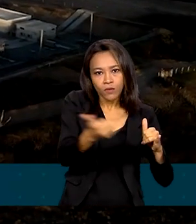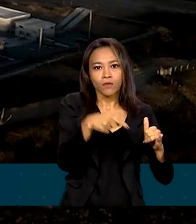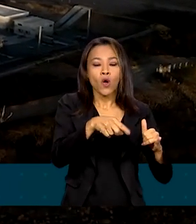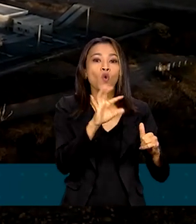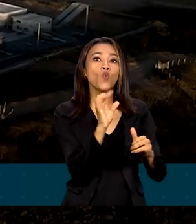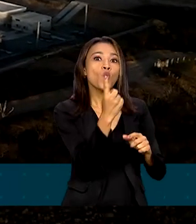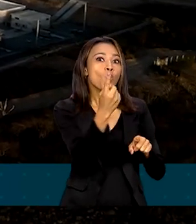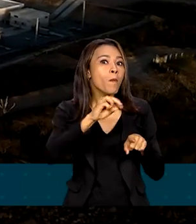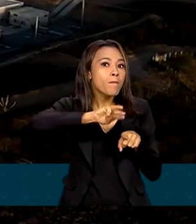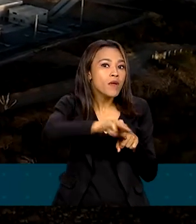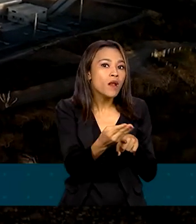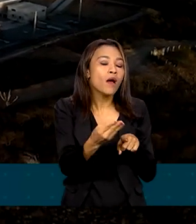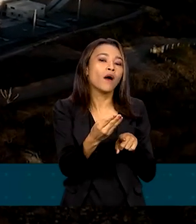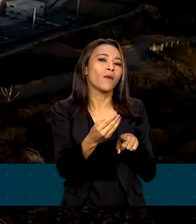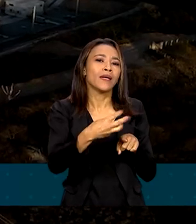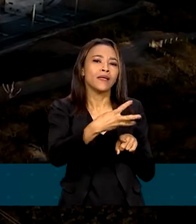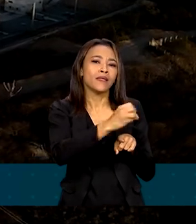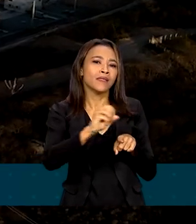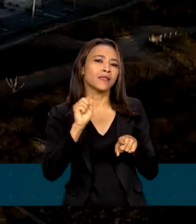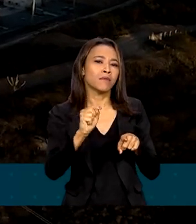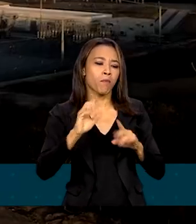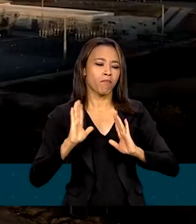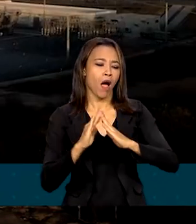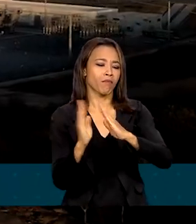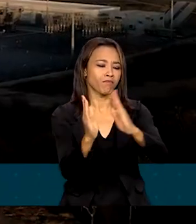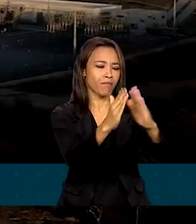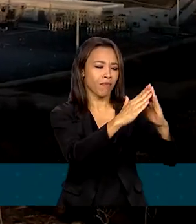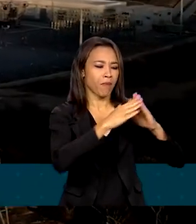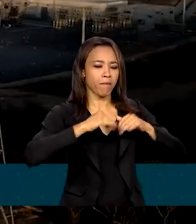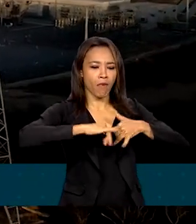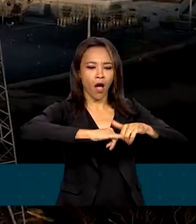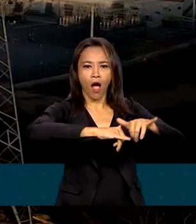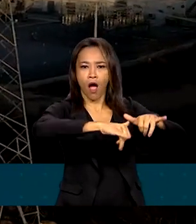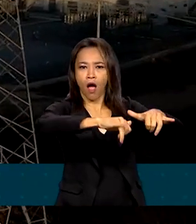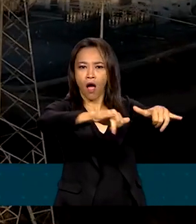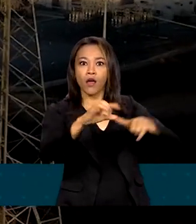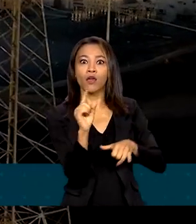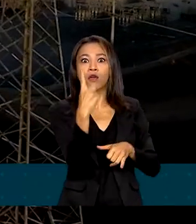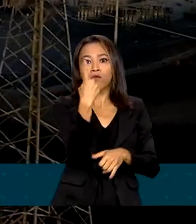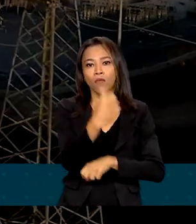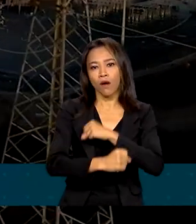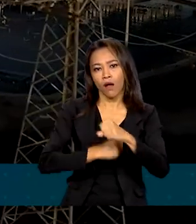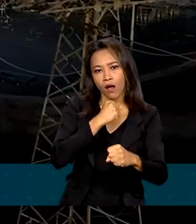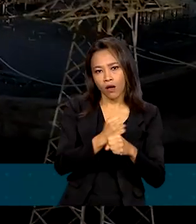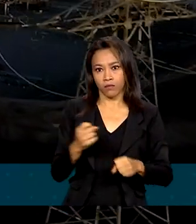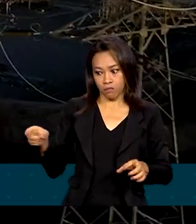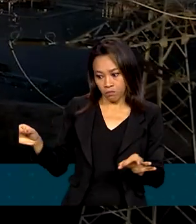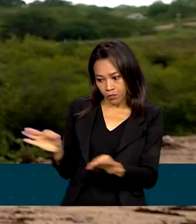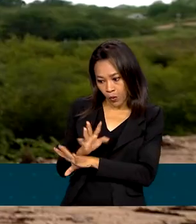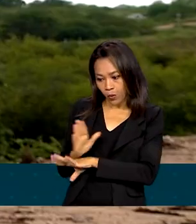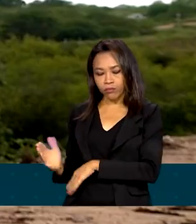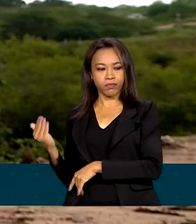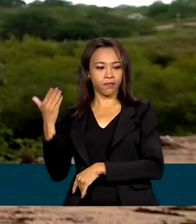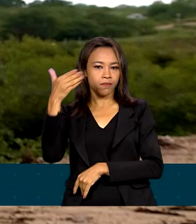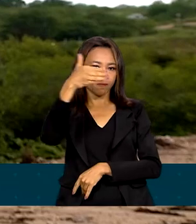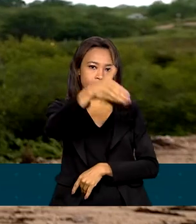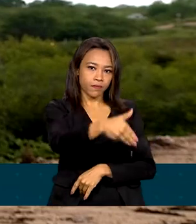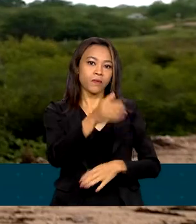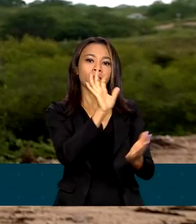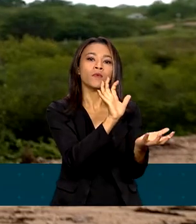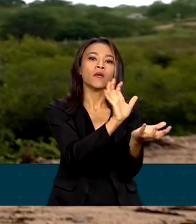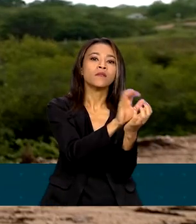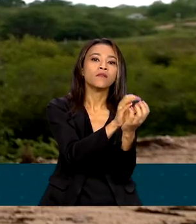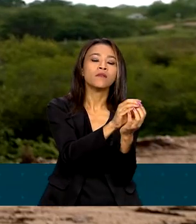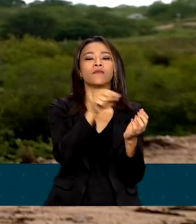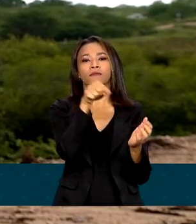1 milhão e 300 mil residências em um ano. Daqui, o presidente segue para o Recife, onde participa de outras duas cerimônias.